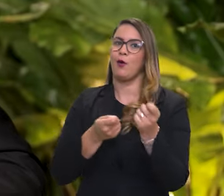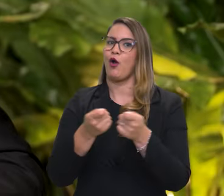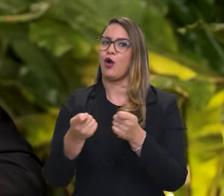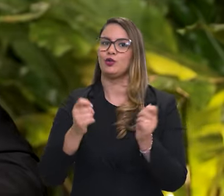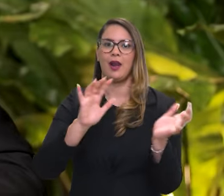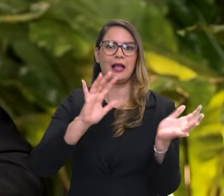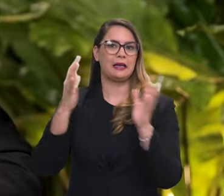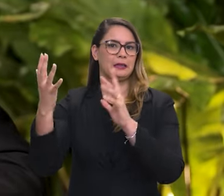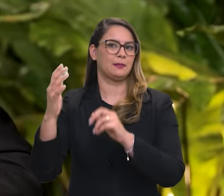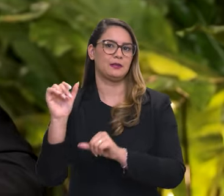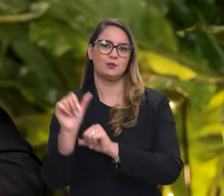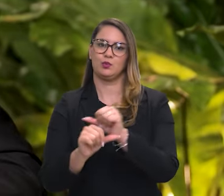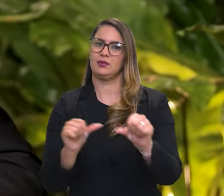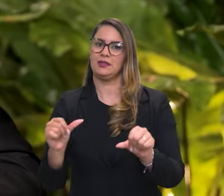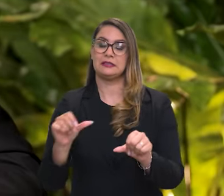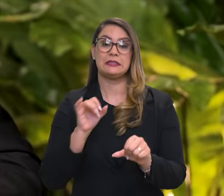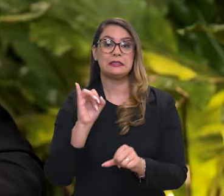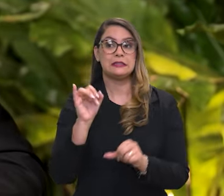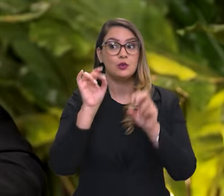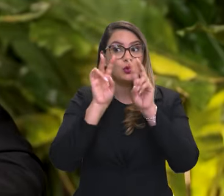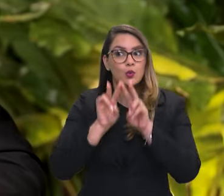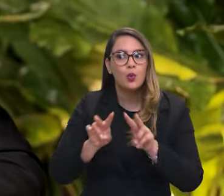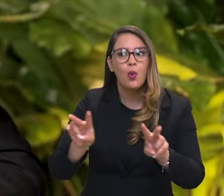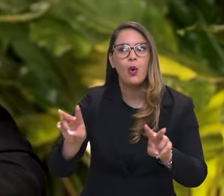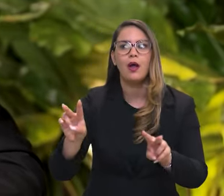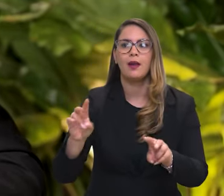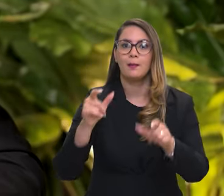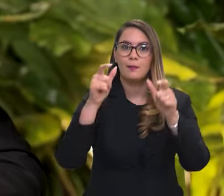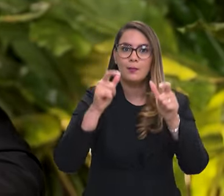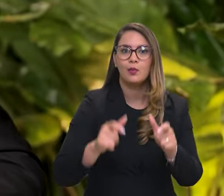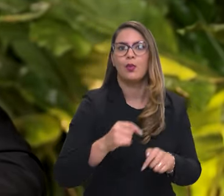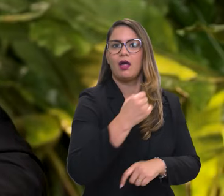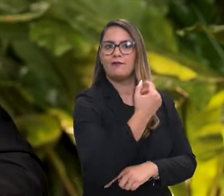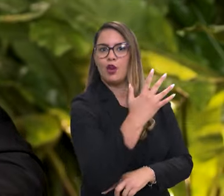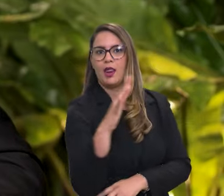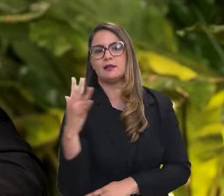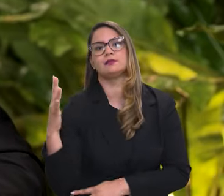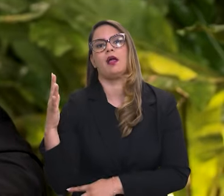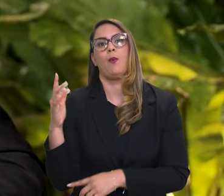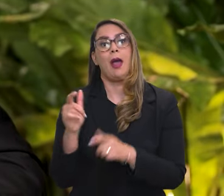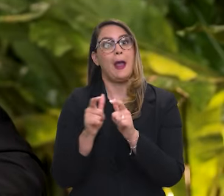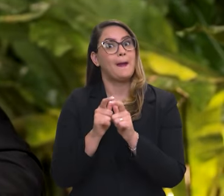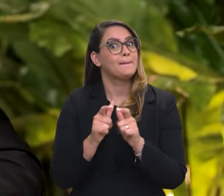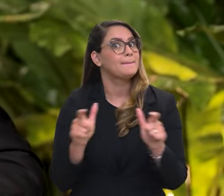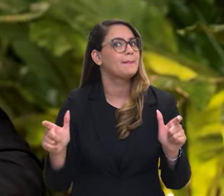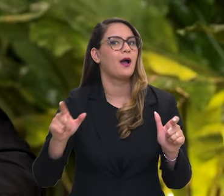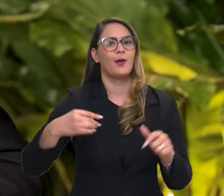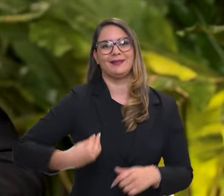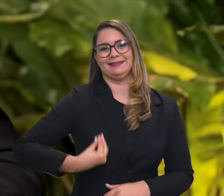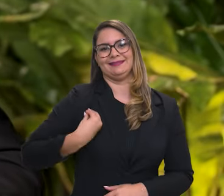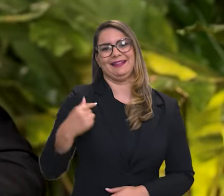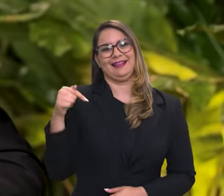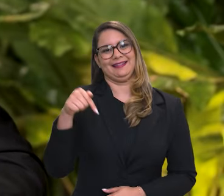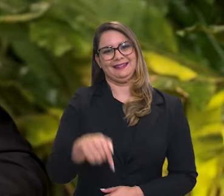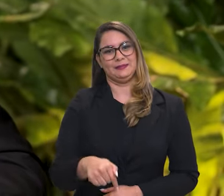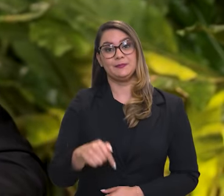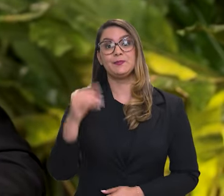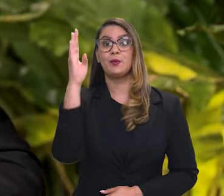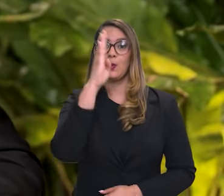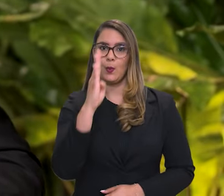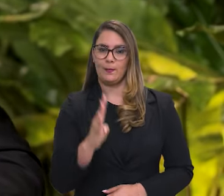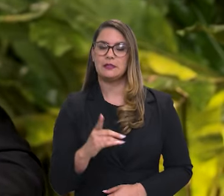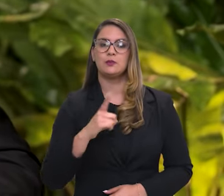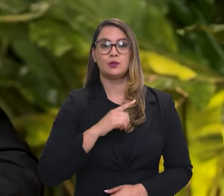Então, não dá para controlar as mudanças climáticas se a gente não olhar para os ambientes florestais. E a maior de todas está aqui.